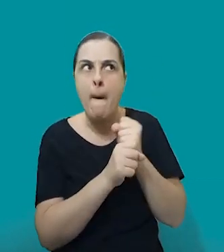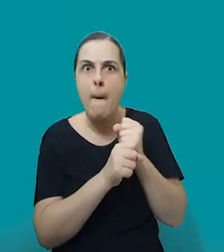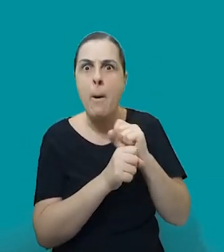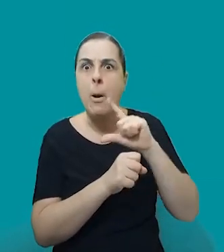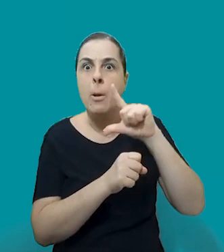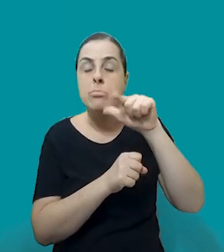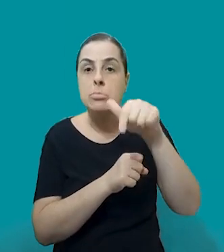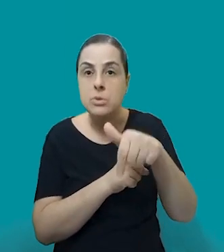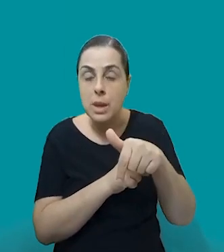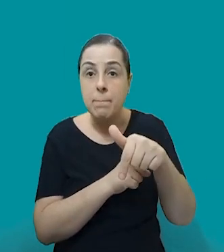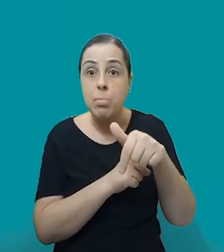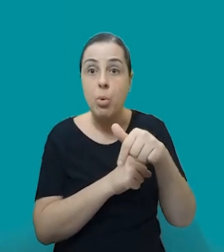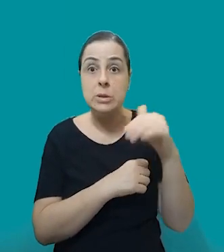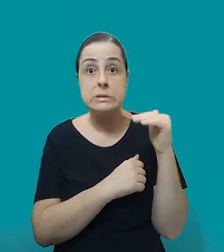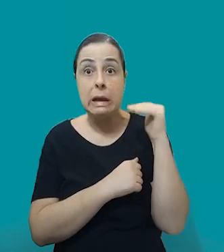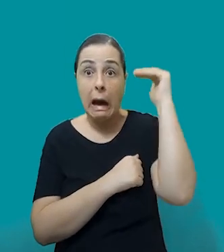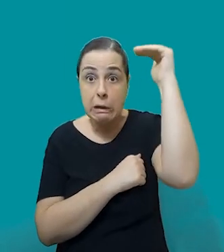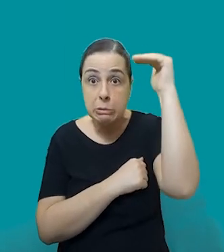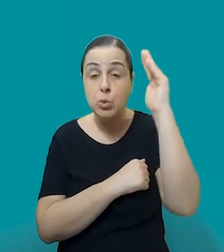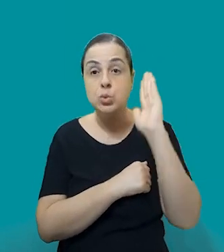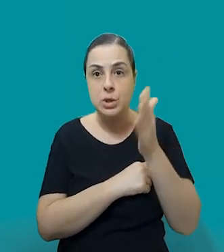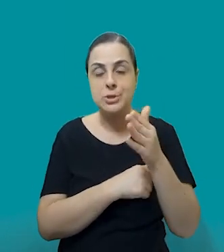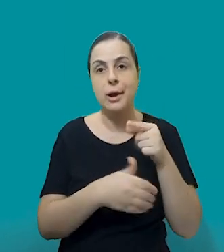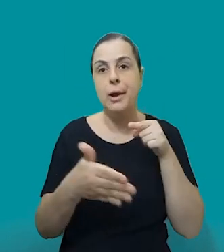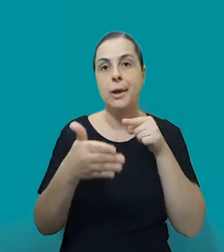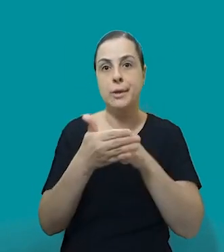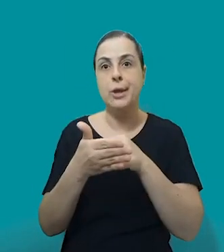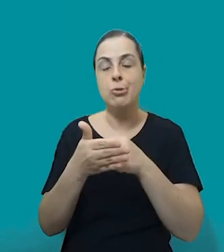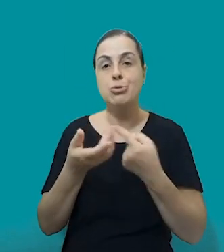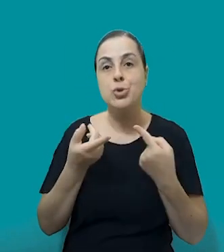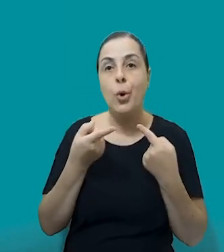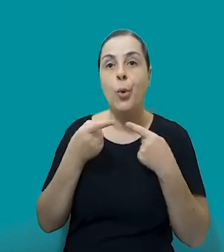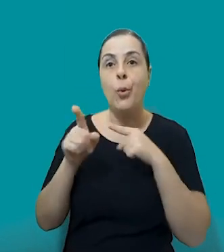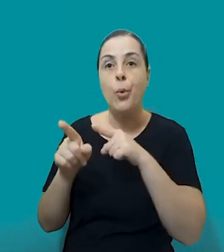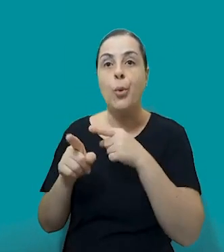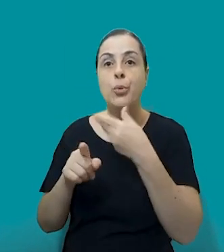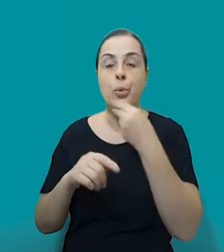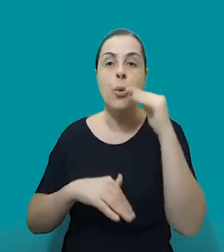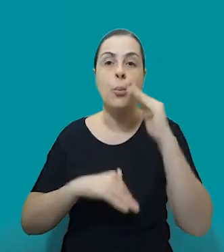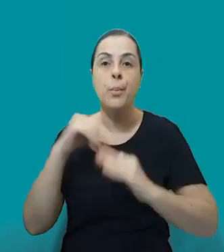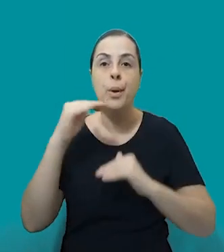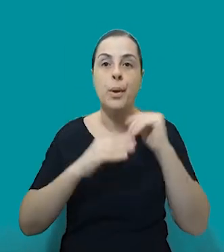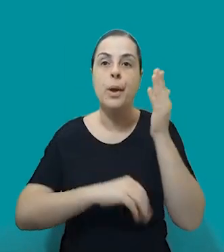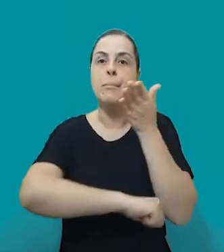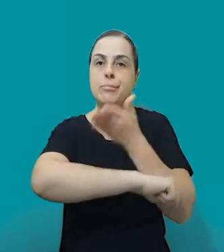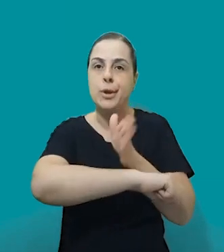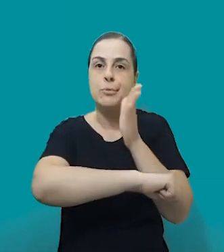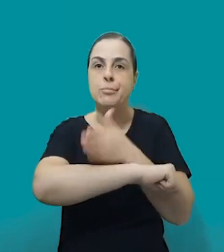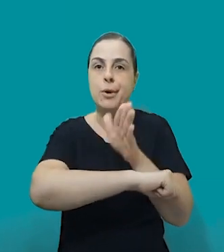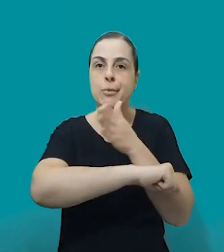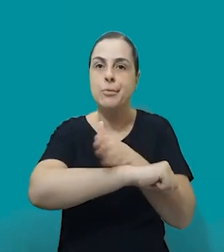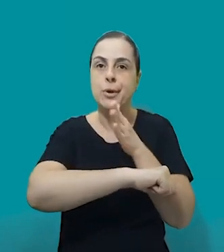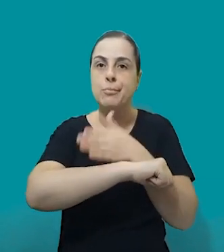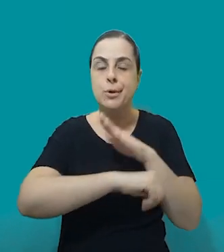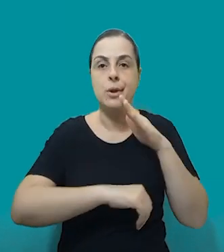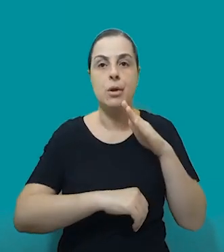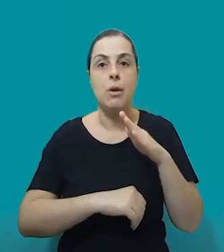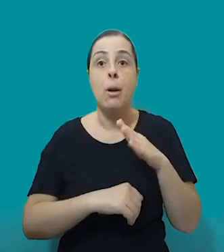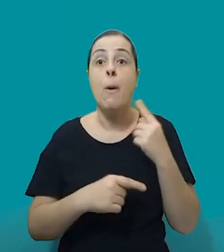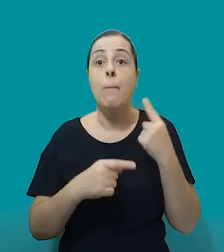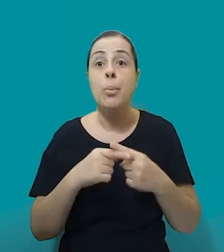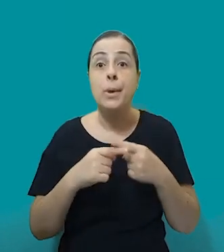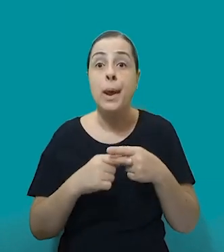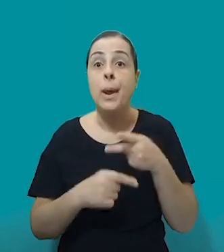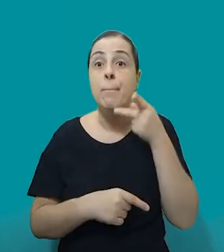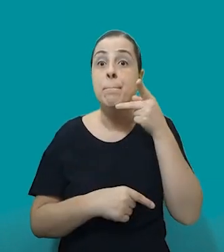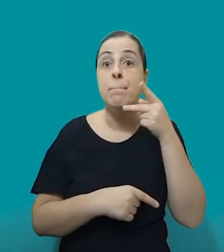do treinador, né? Então, ela era uma menina que saiu lá da cidade dela e viajava com o treinador. E os pais confiavam naquele